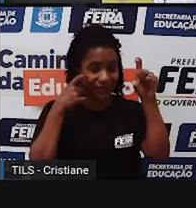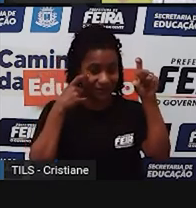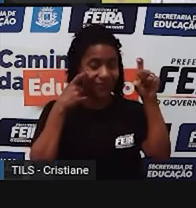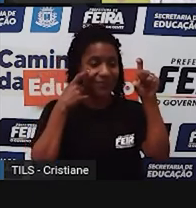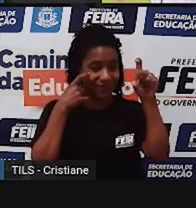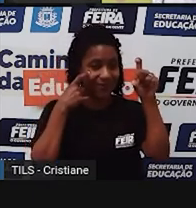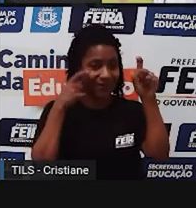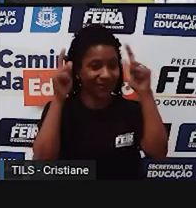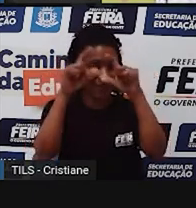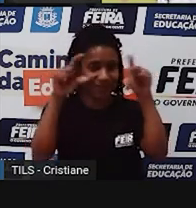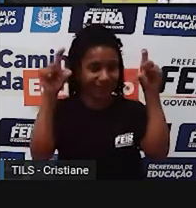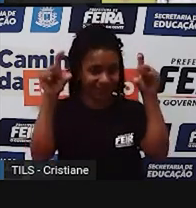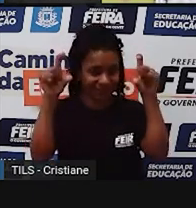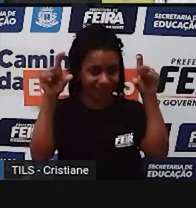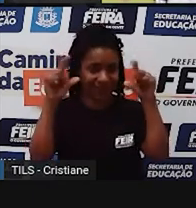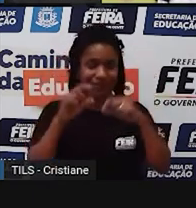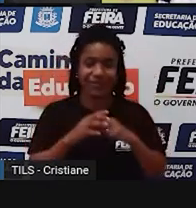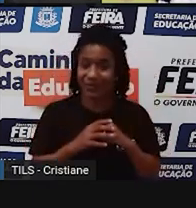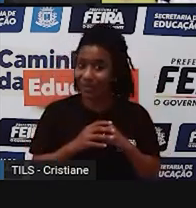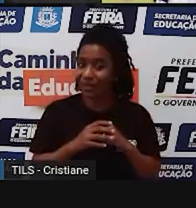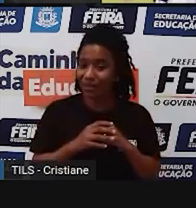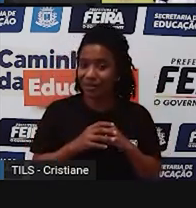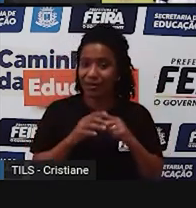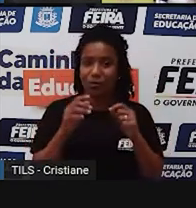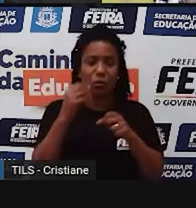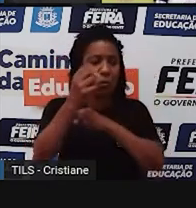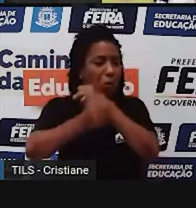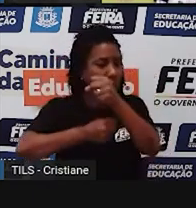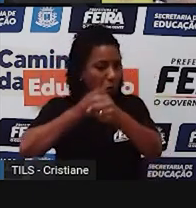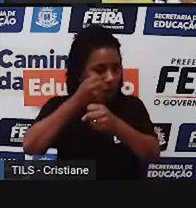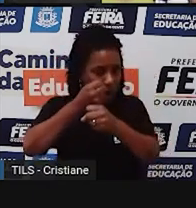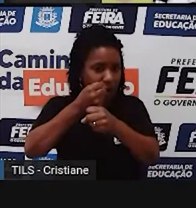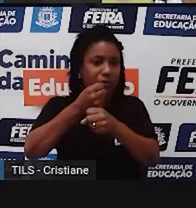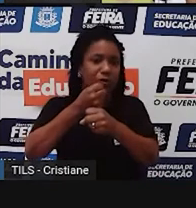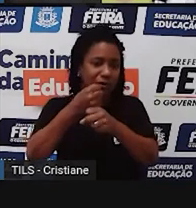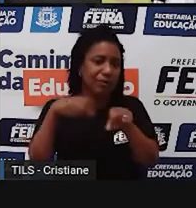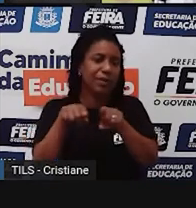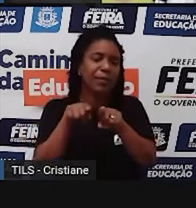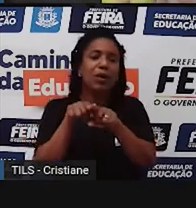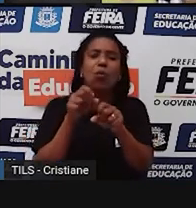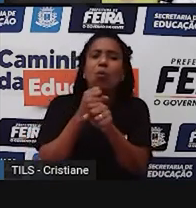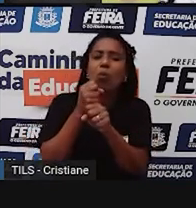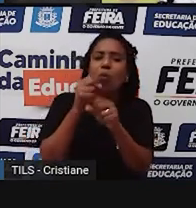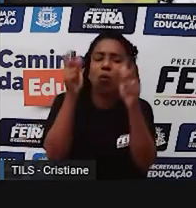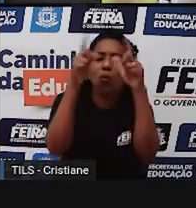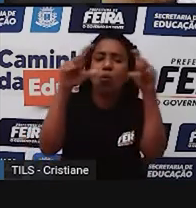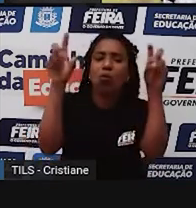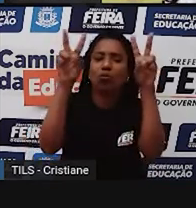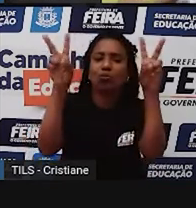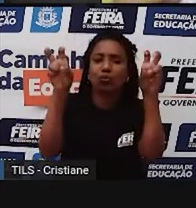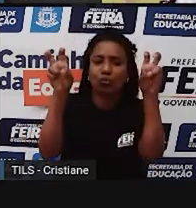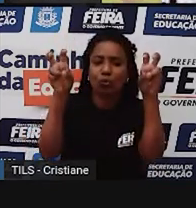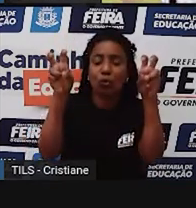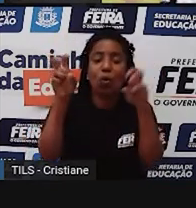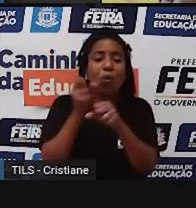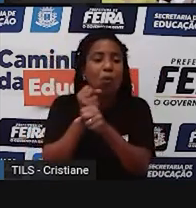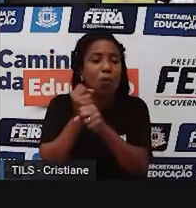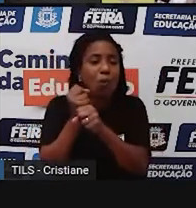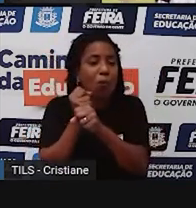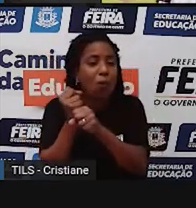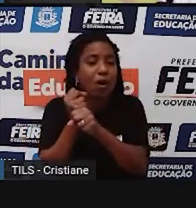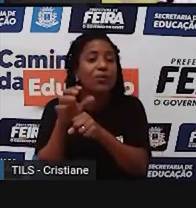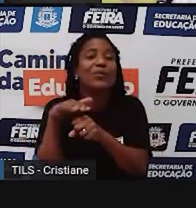normalmente tem um ano. Não é sempre que tem um ano, mas quando você está estudando um fenômeno que muda ao longo do tempo,